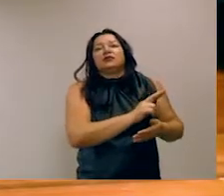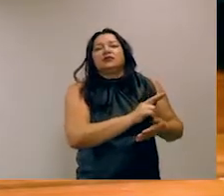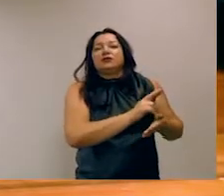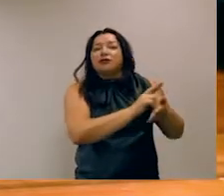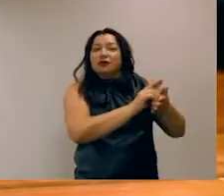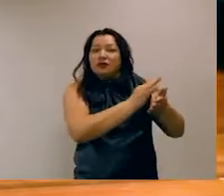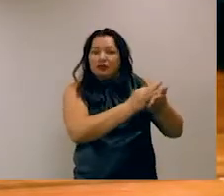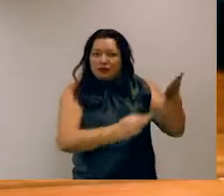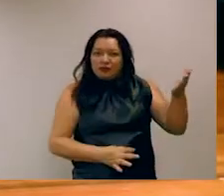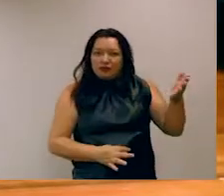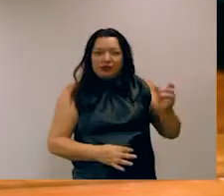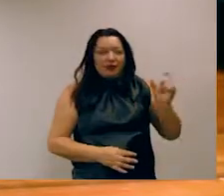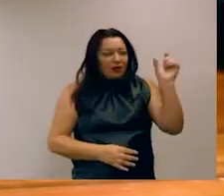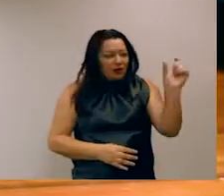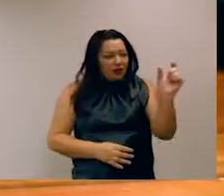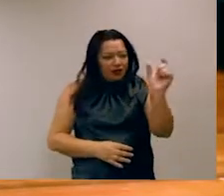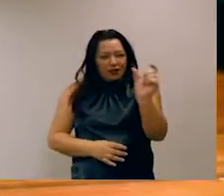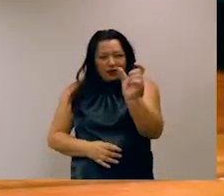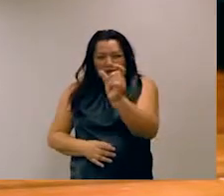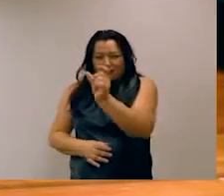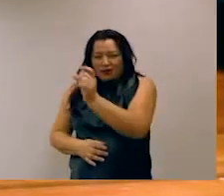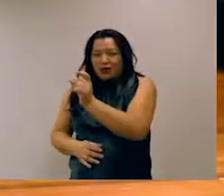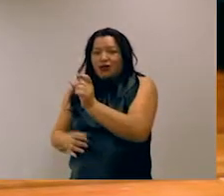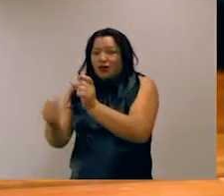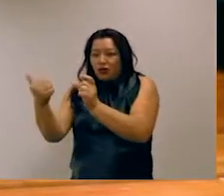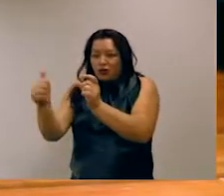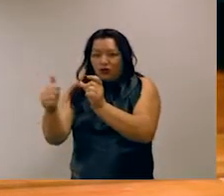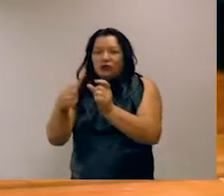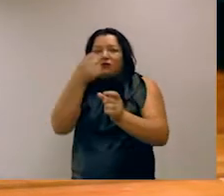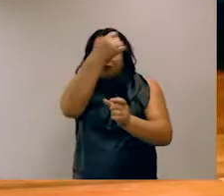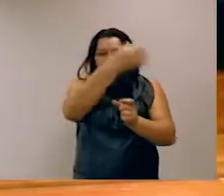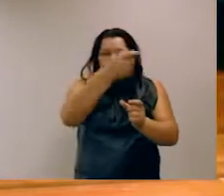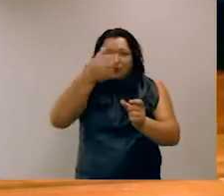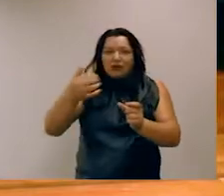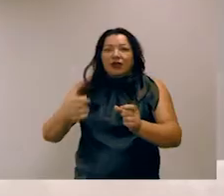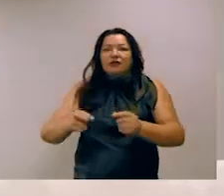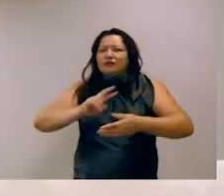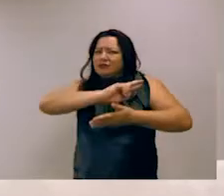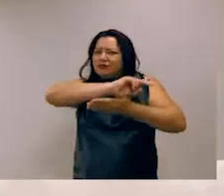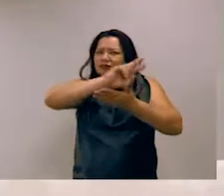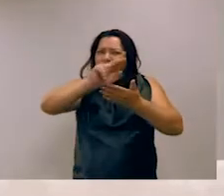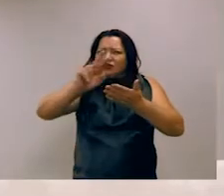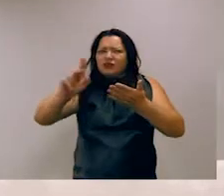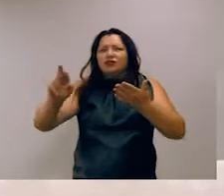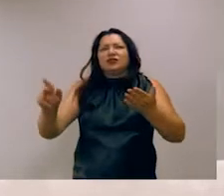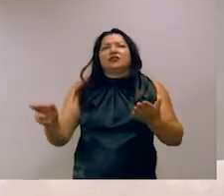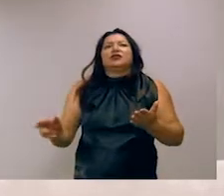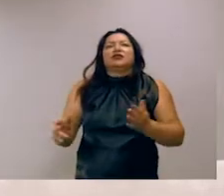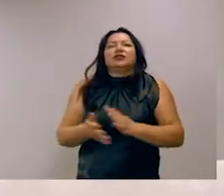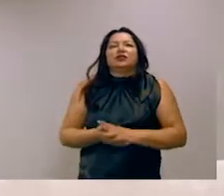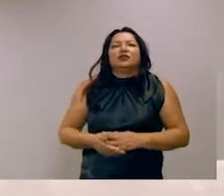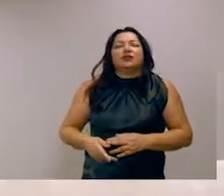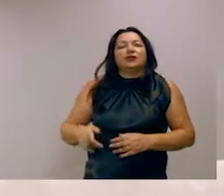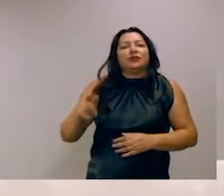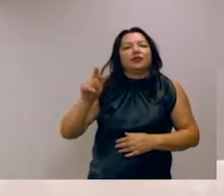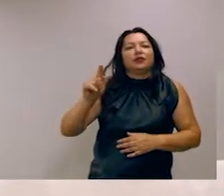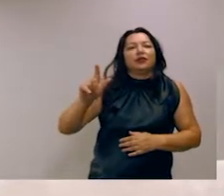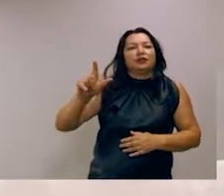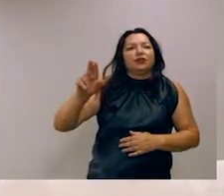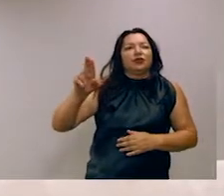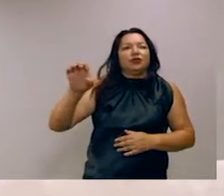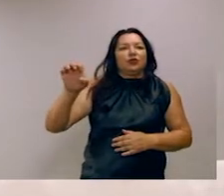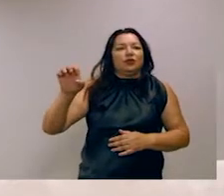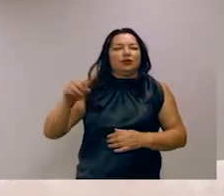rapidamente cada uma dessas categorias para vocês terem uma ideia da diversidade dessas tarefas e o que elas representam do ponto de vista cognitivo.